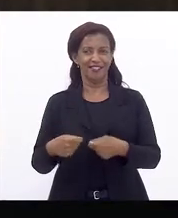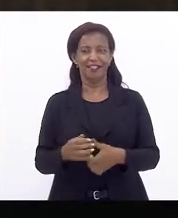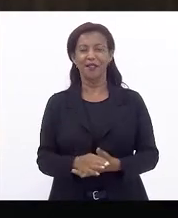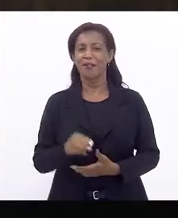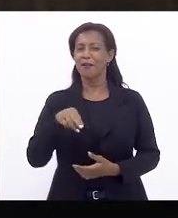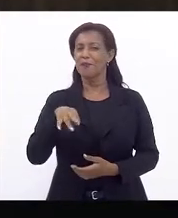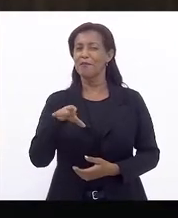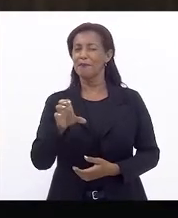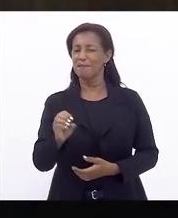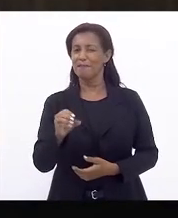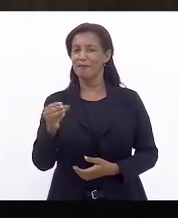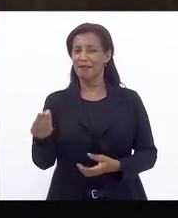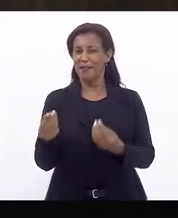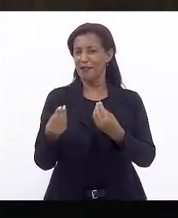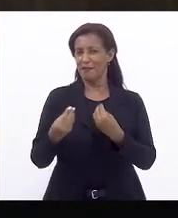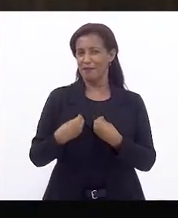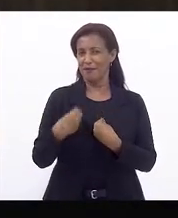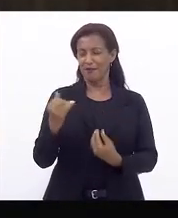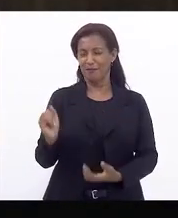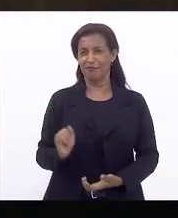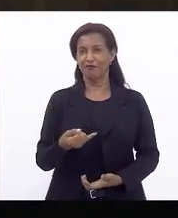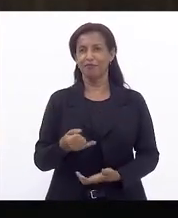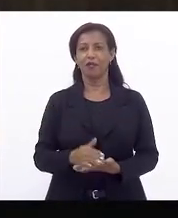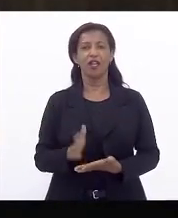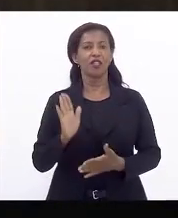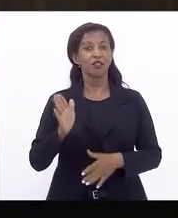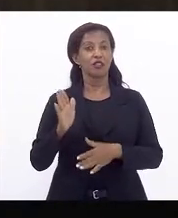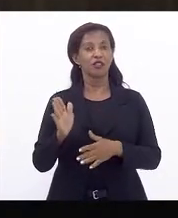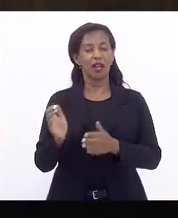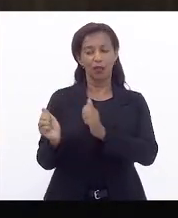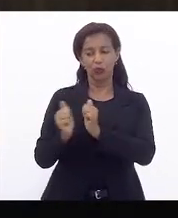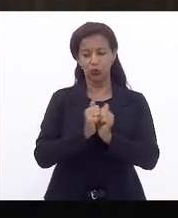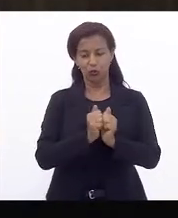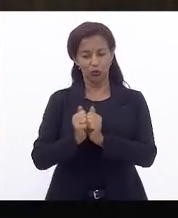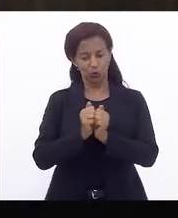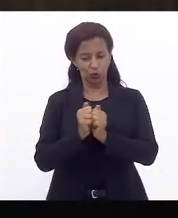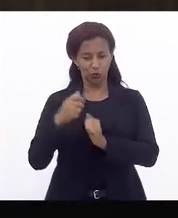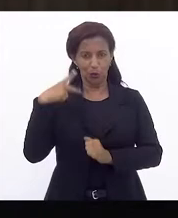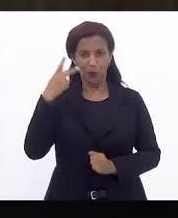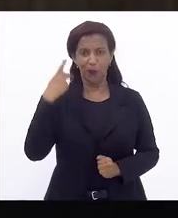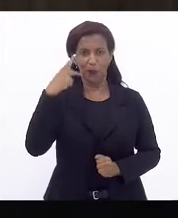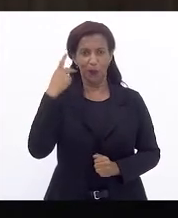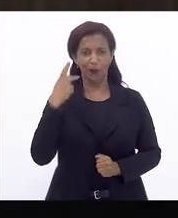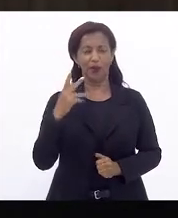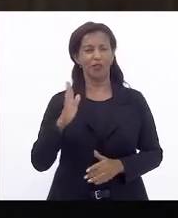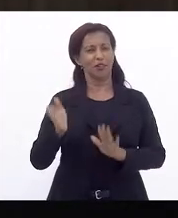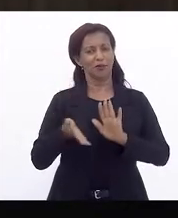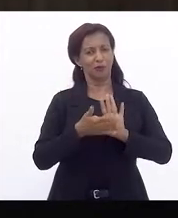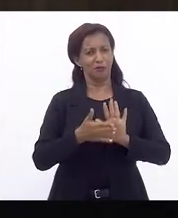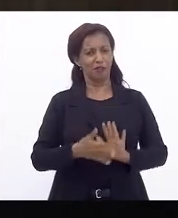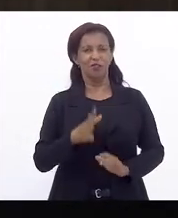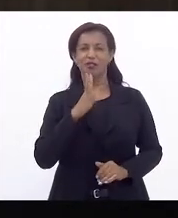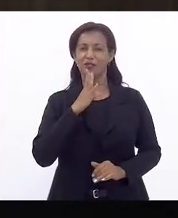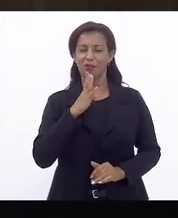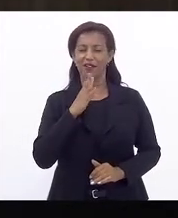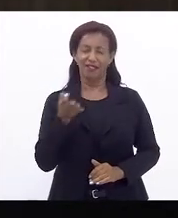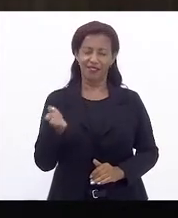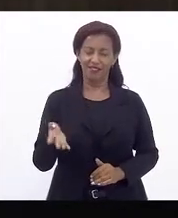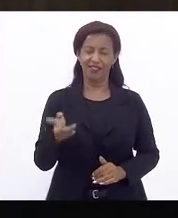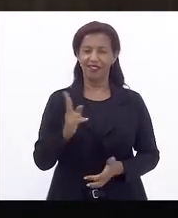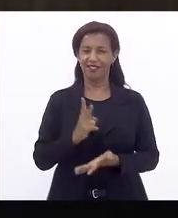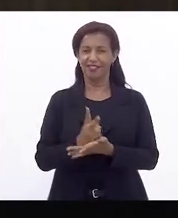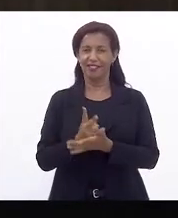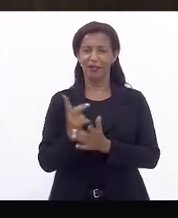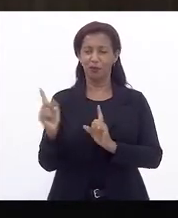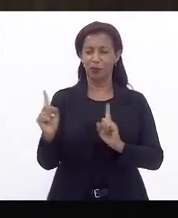o Mink me deu a prioridade. Nós já convivemos no parlamento já alguns mandatos, a gente já se conhece. Está sempre